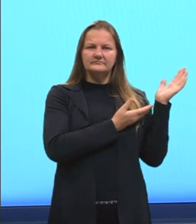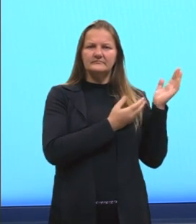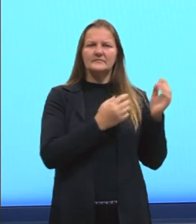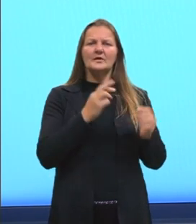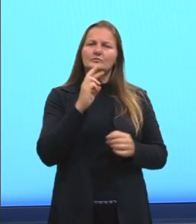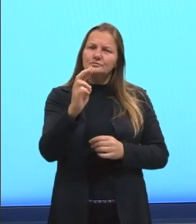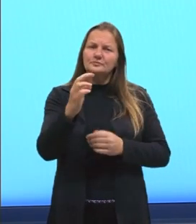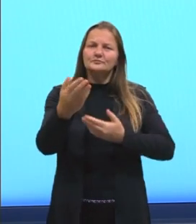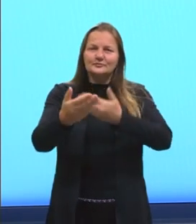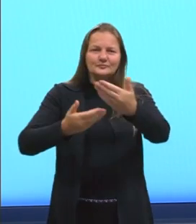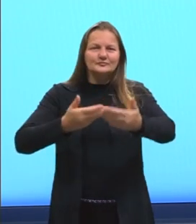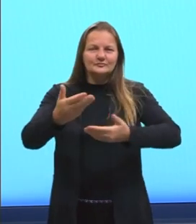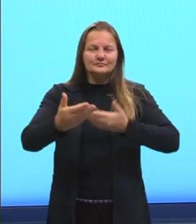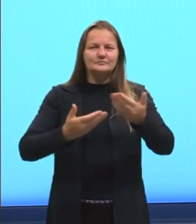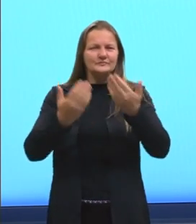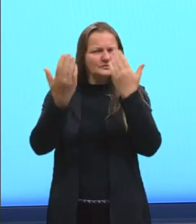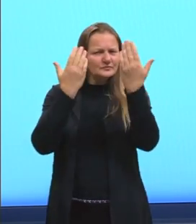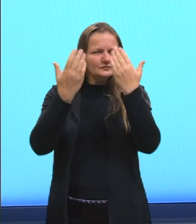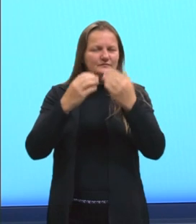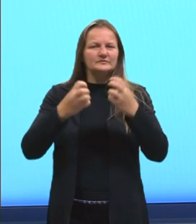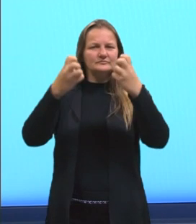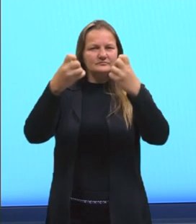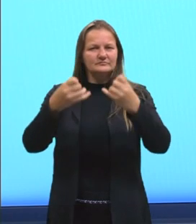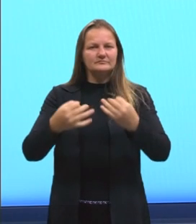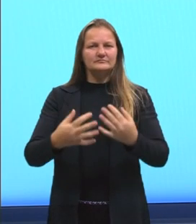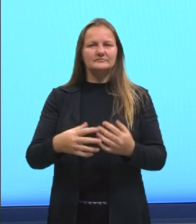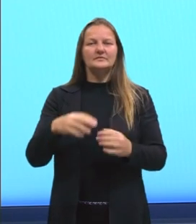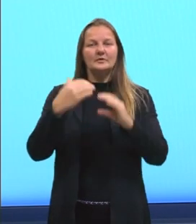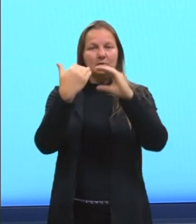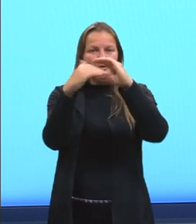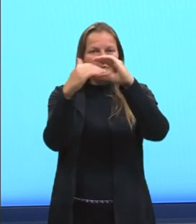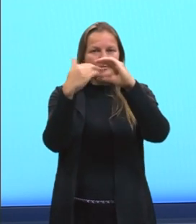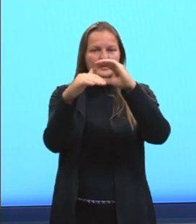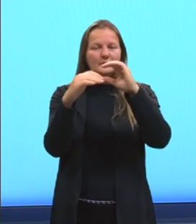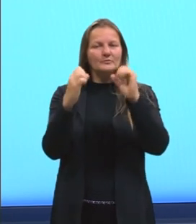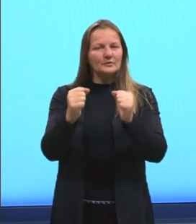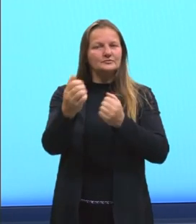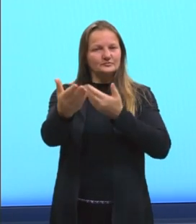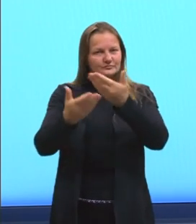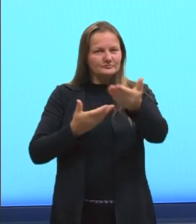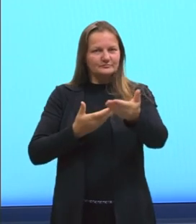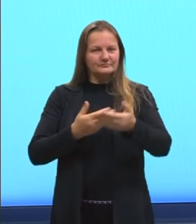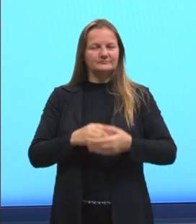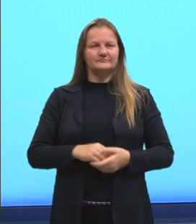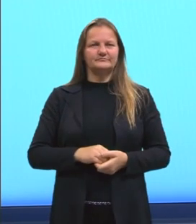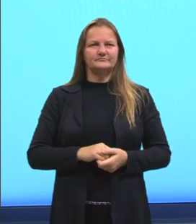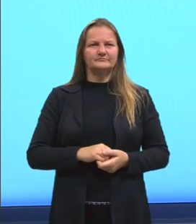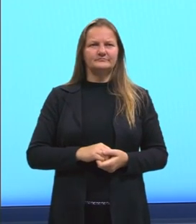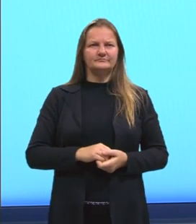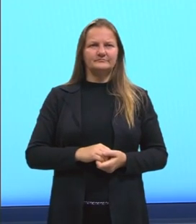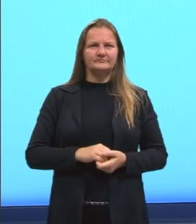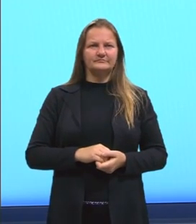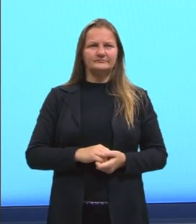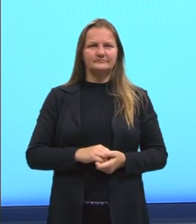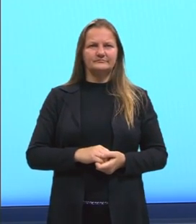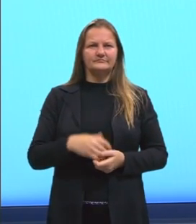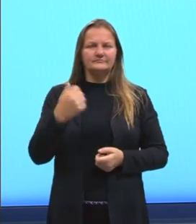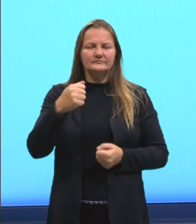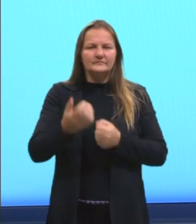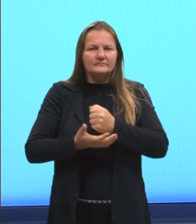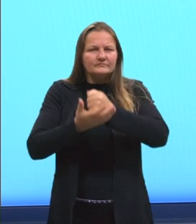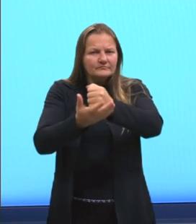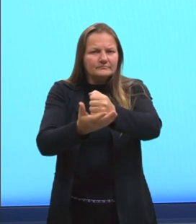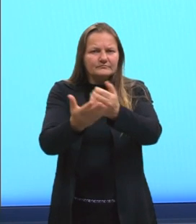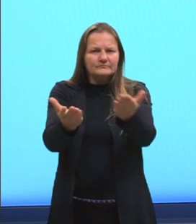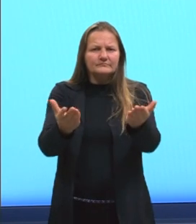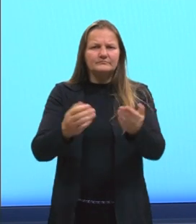resolver as tuas dúvidas, sanar as tuas dúvidas e o meu e-mail, tá, gurizada? Também entre em, se precisar de ajuda,